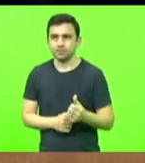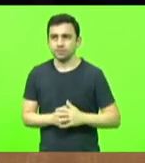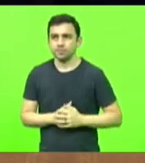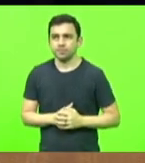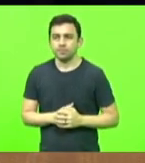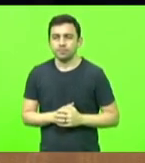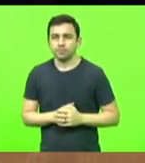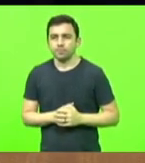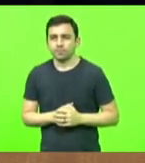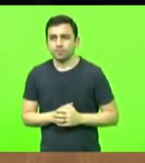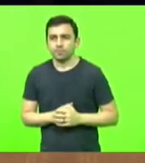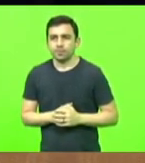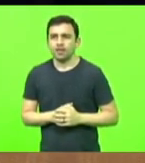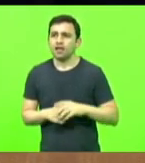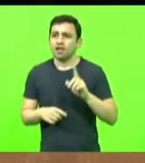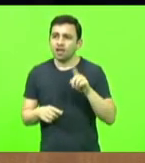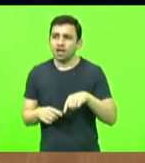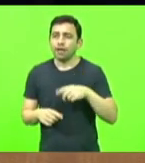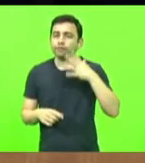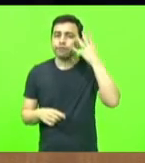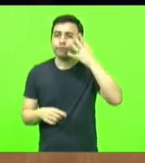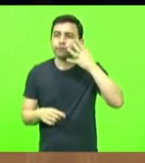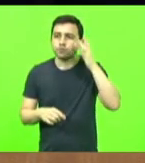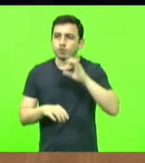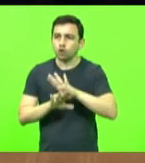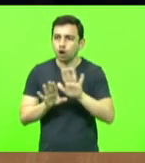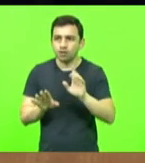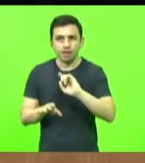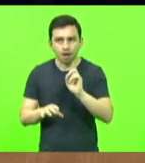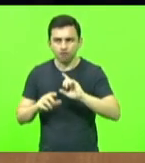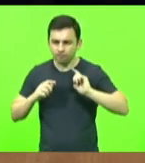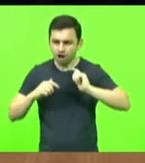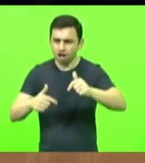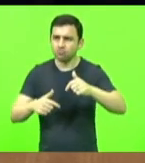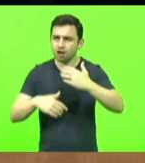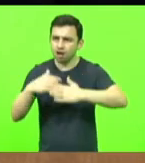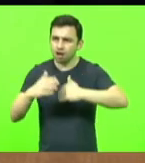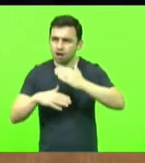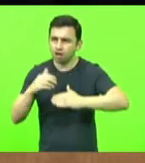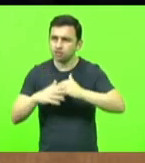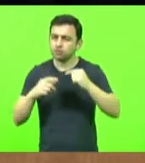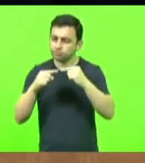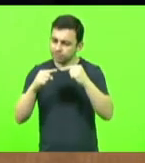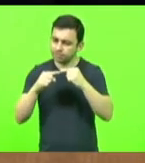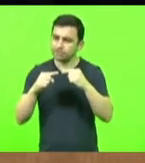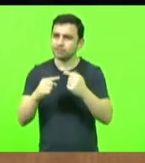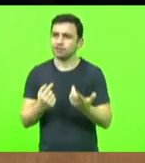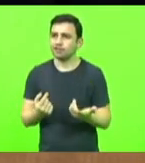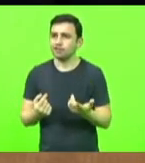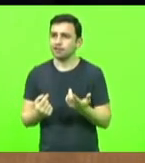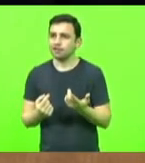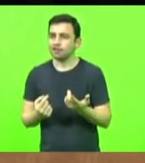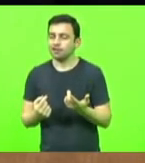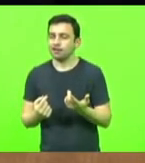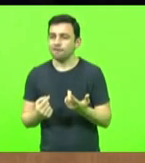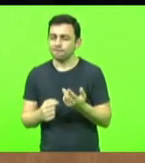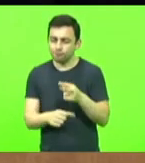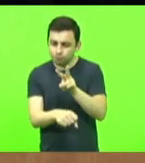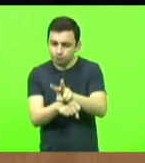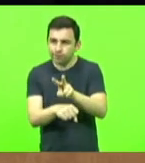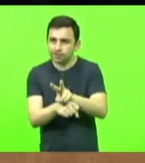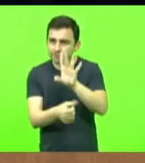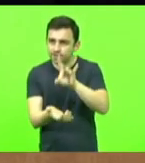isso é sair do discurso para a prática, isso é sair da mera boa intenção para a preservação.